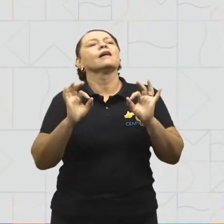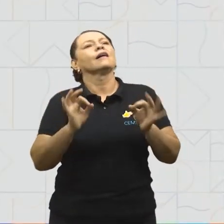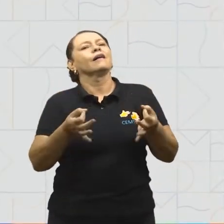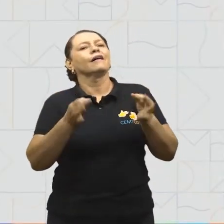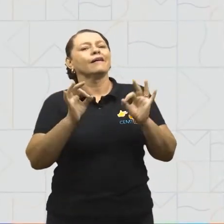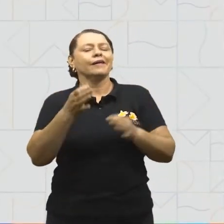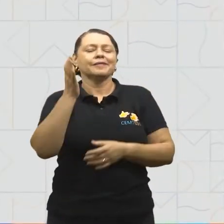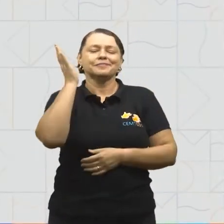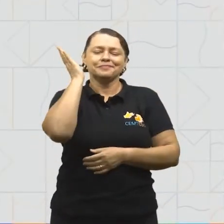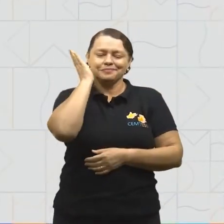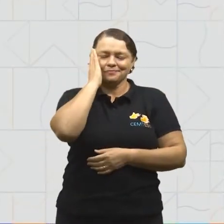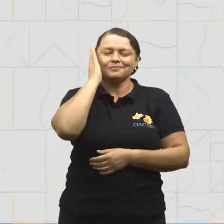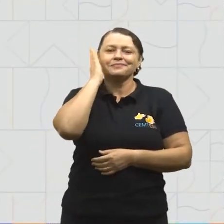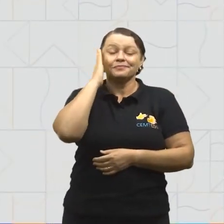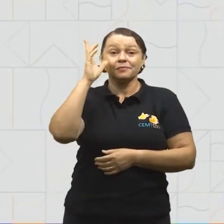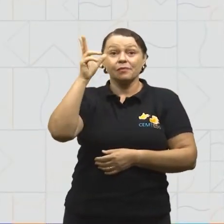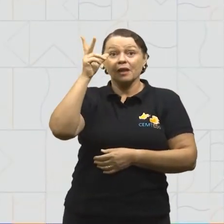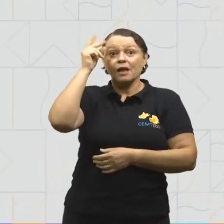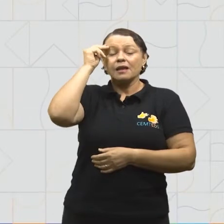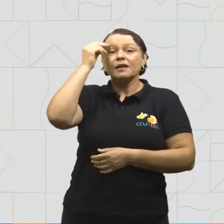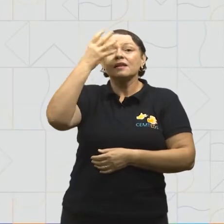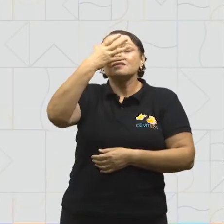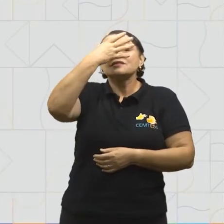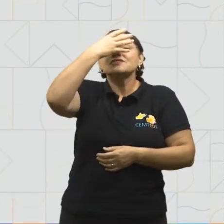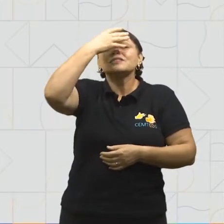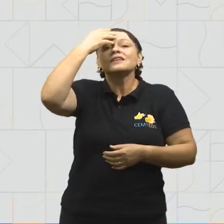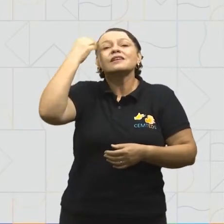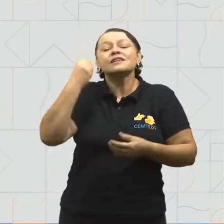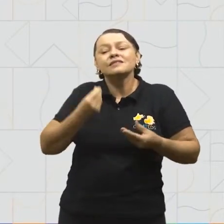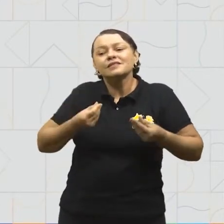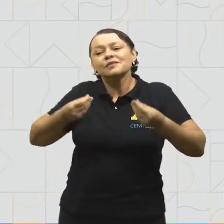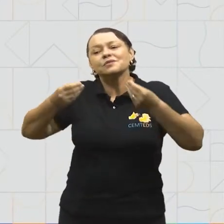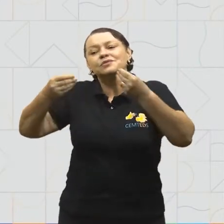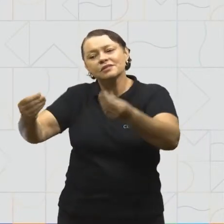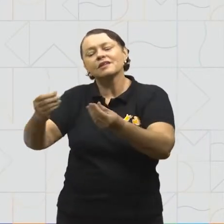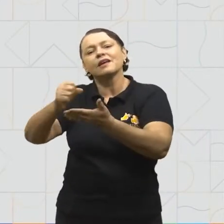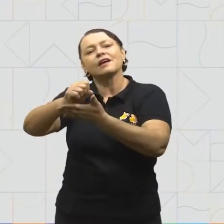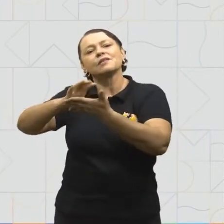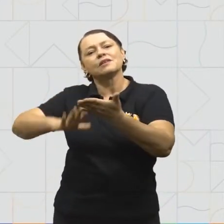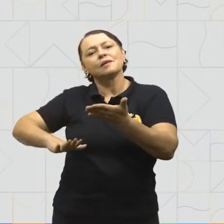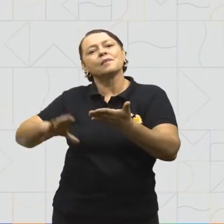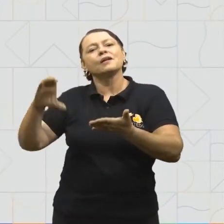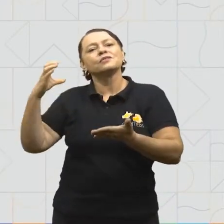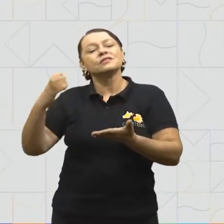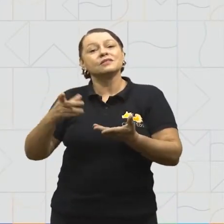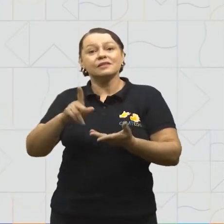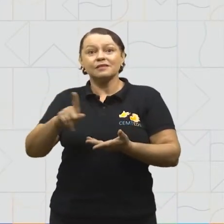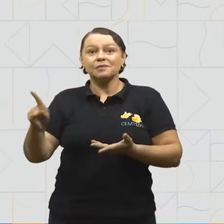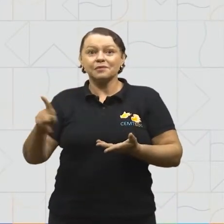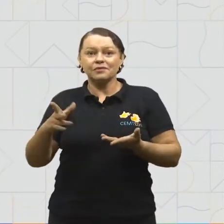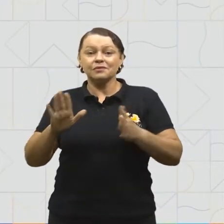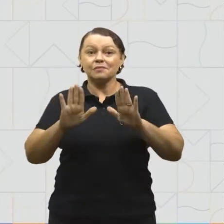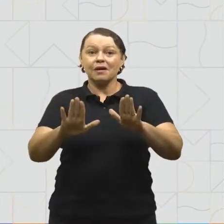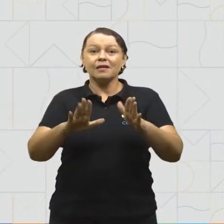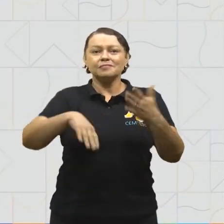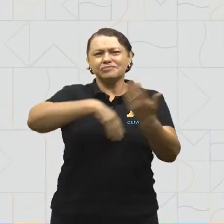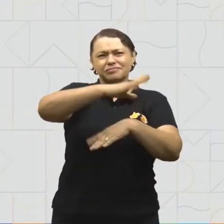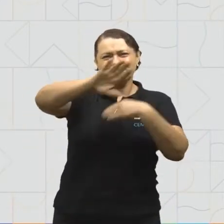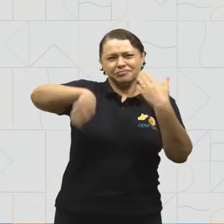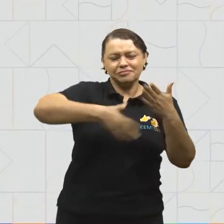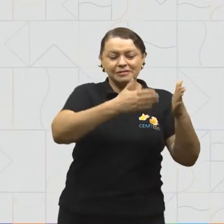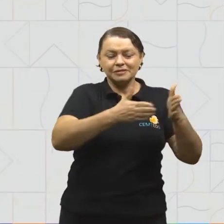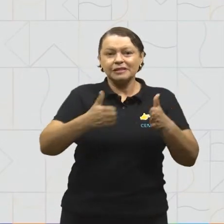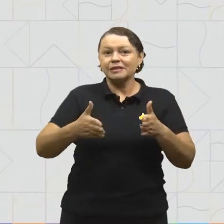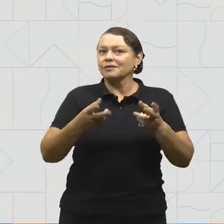agora eu entendi. A Tainá se esqueceu de entregar o trabalho de ciências. Com a bagunça da sequência,